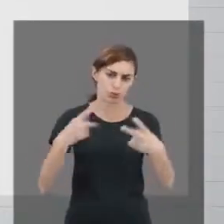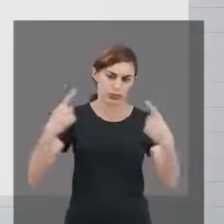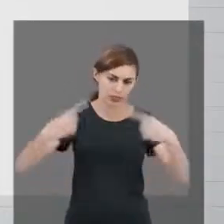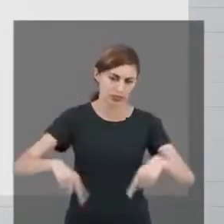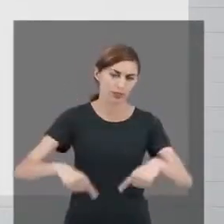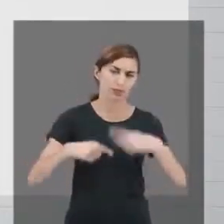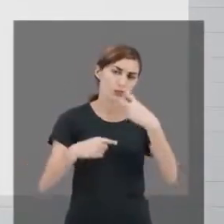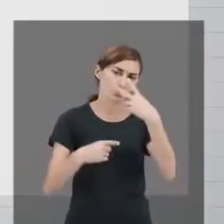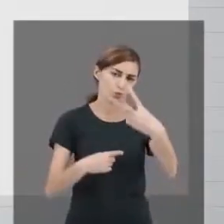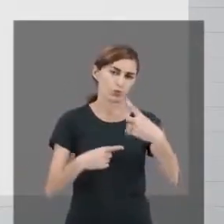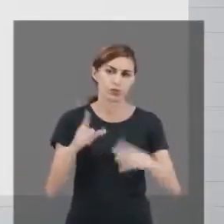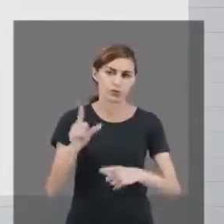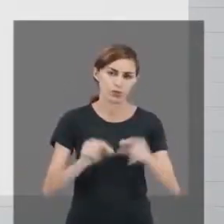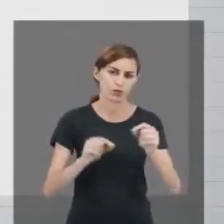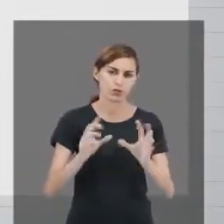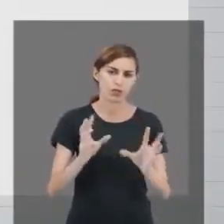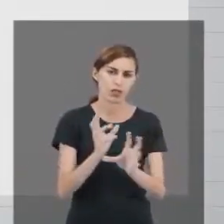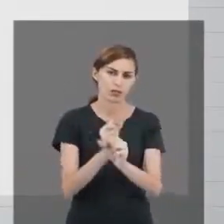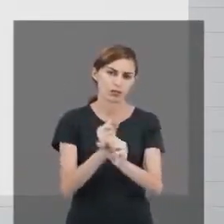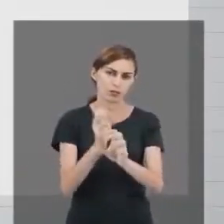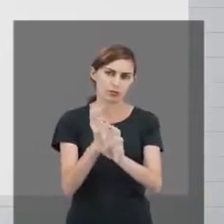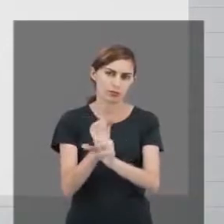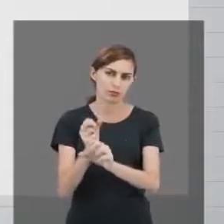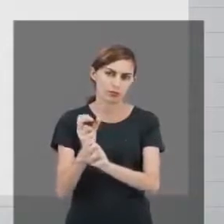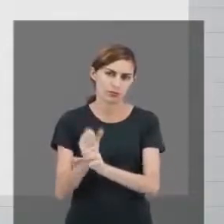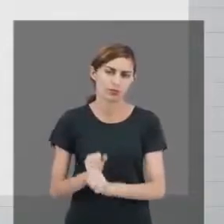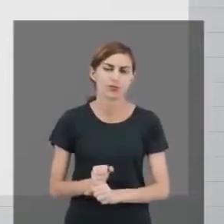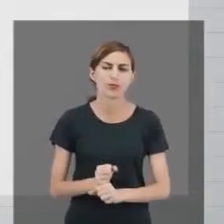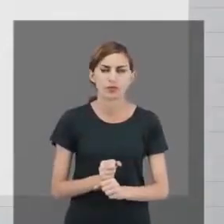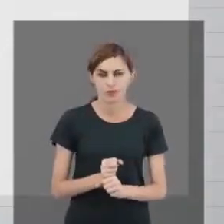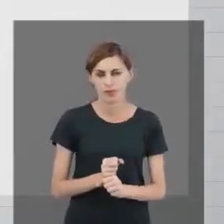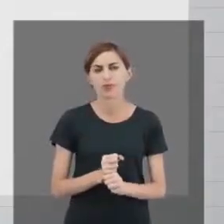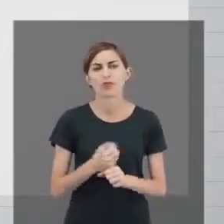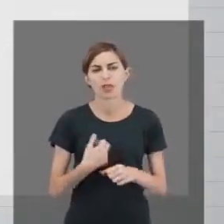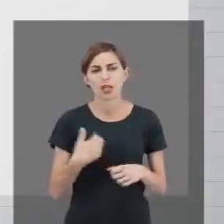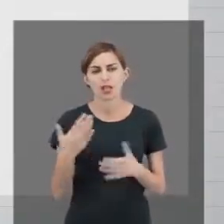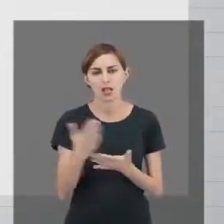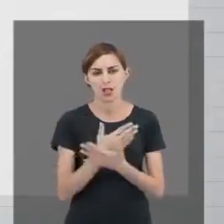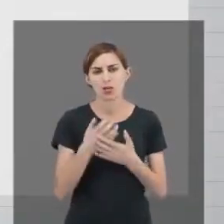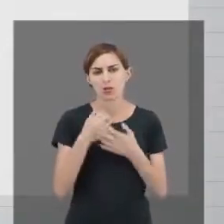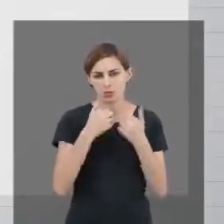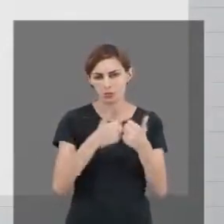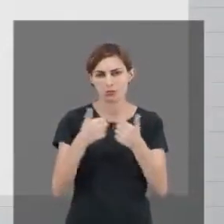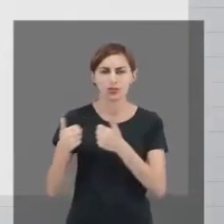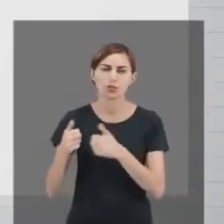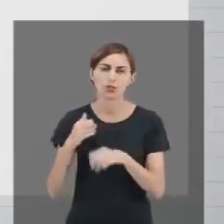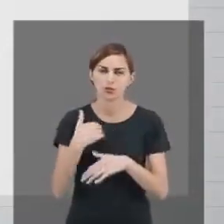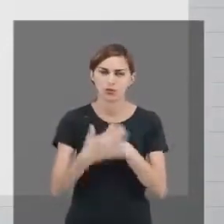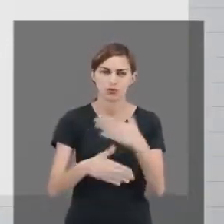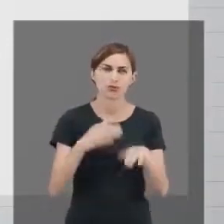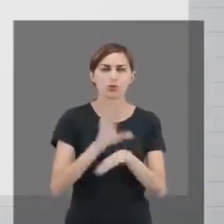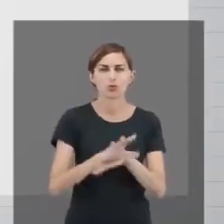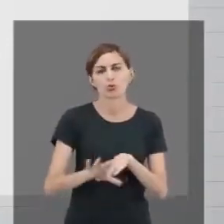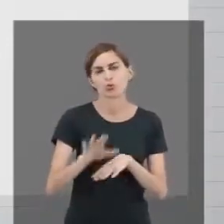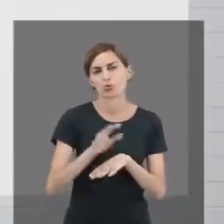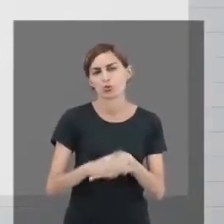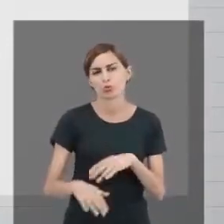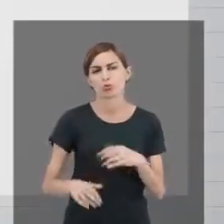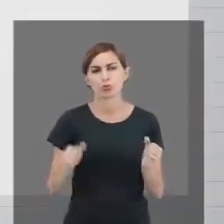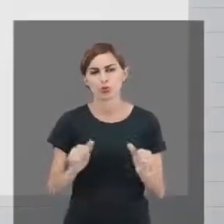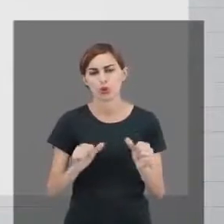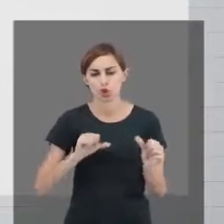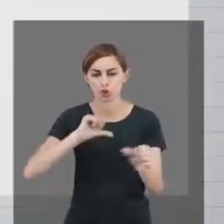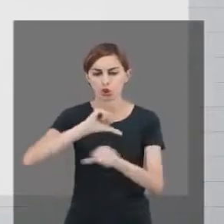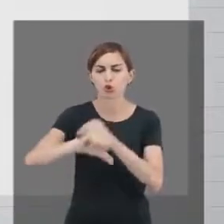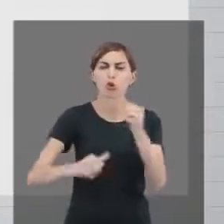que vão acumuladas também lhe render alguns benefícios ao longo do curso. Você pode mais na frente trocar